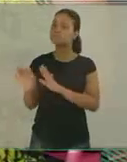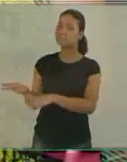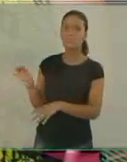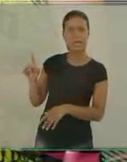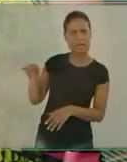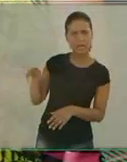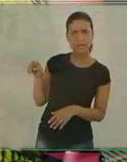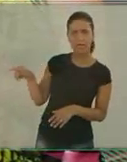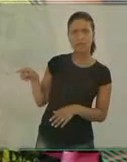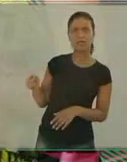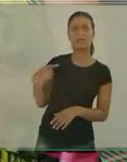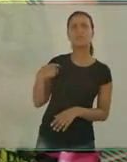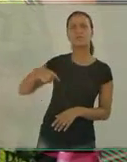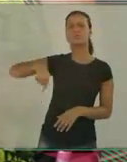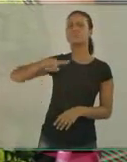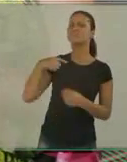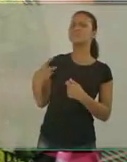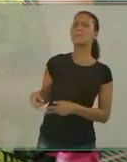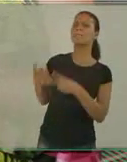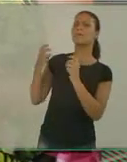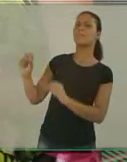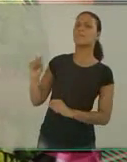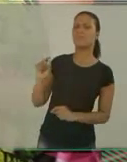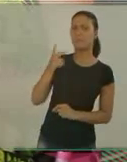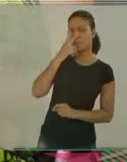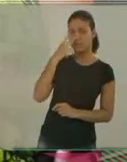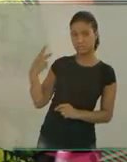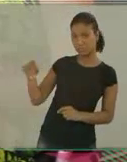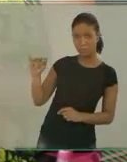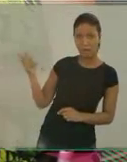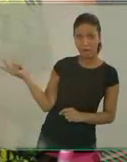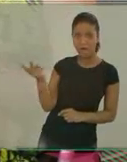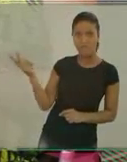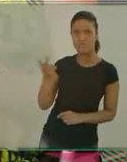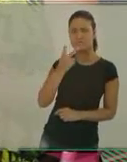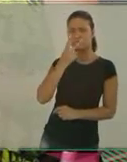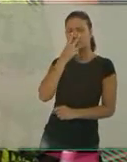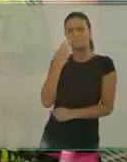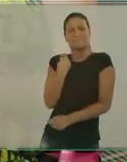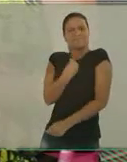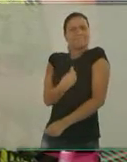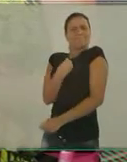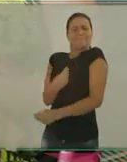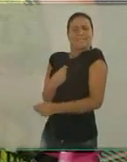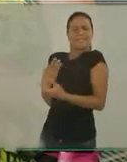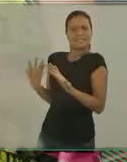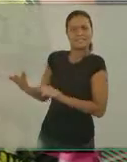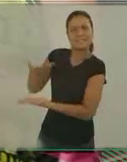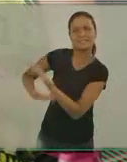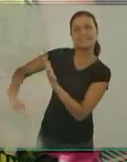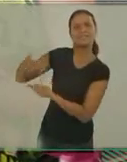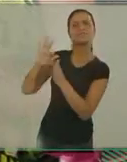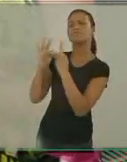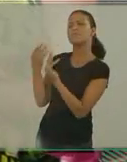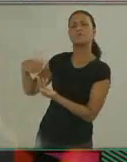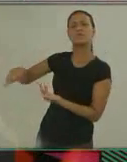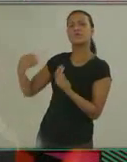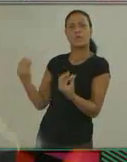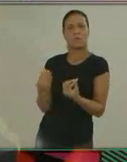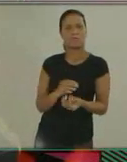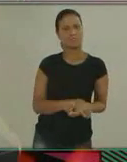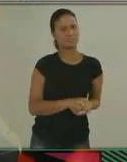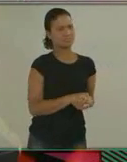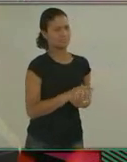Elaine, a gente percebe pela história de vocês que os pais de vocês são muito presentes. Como é a relação familiar aqui? Muito boa.